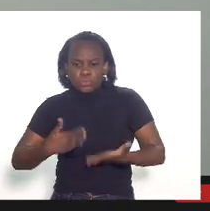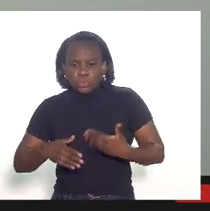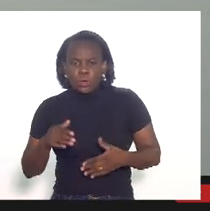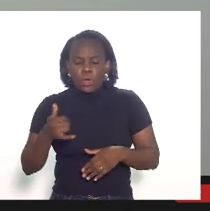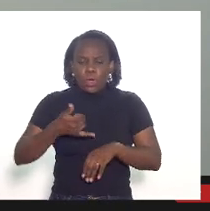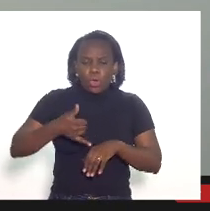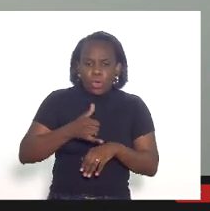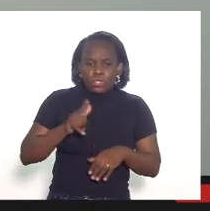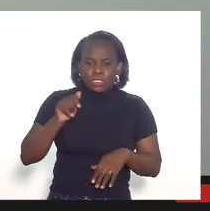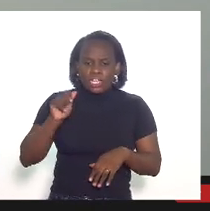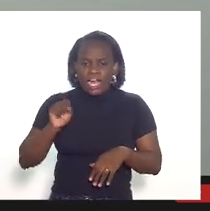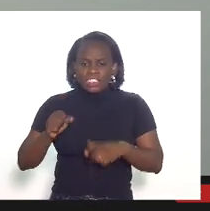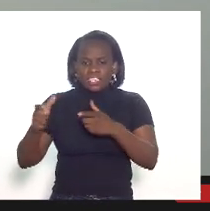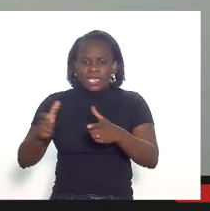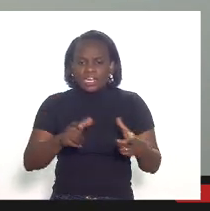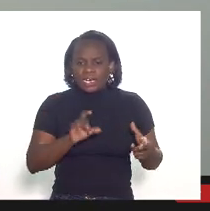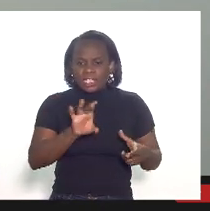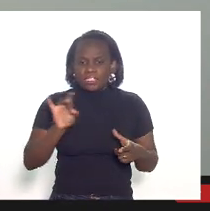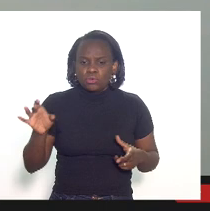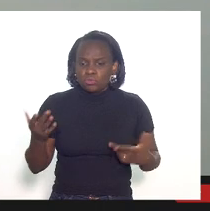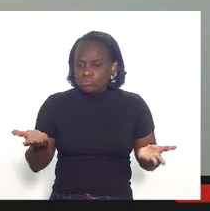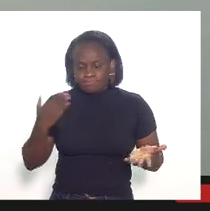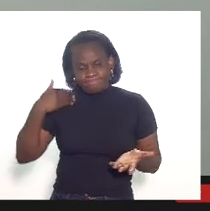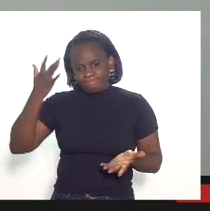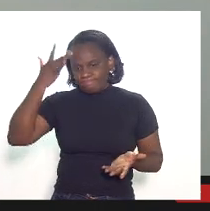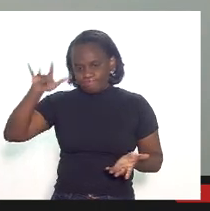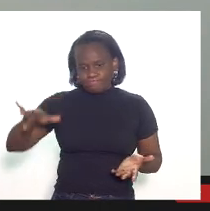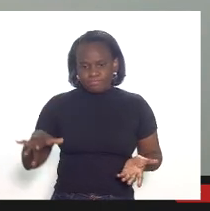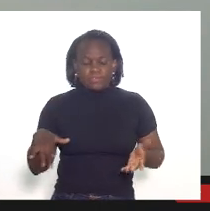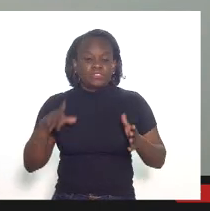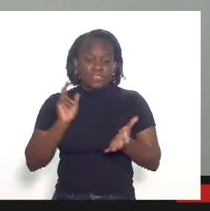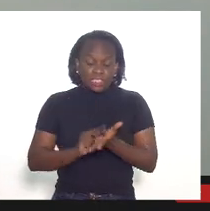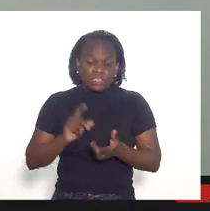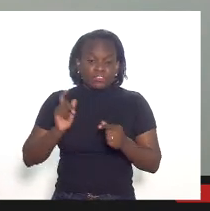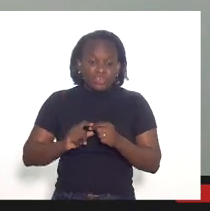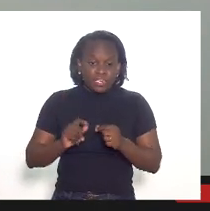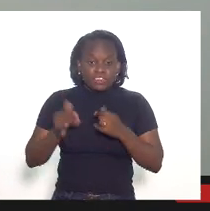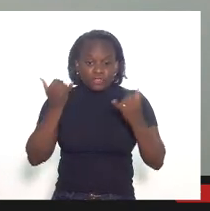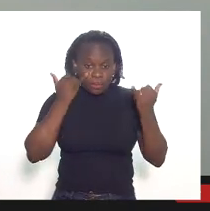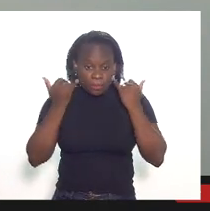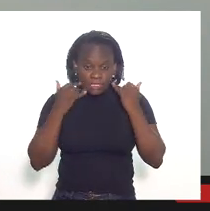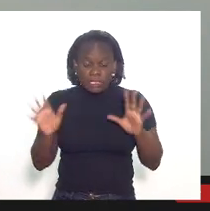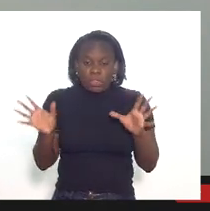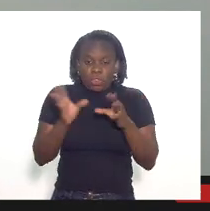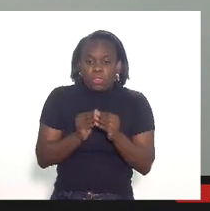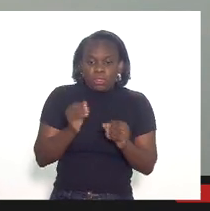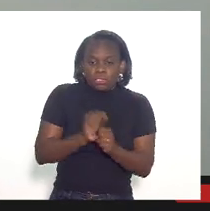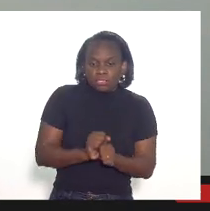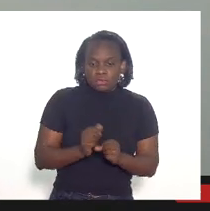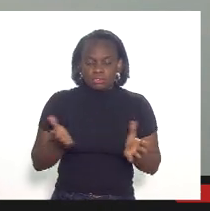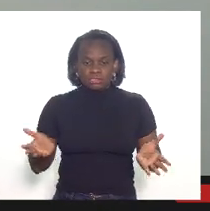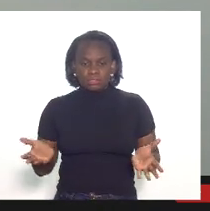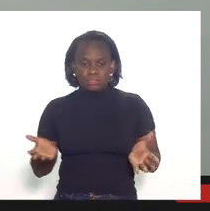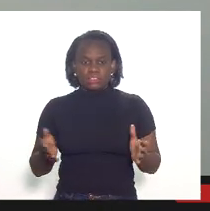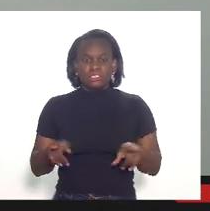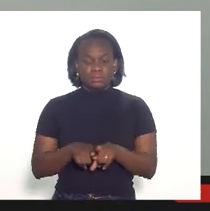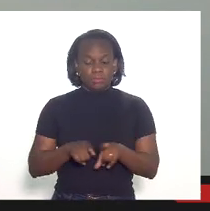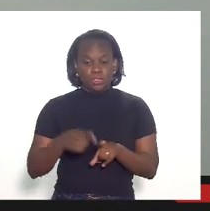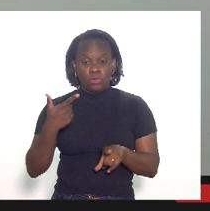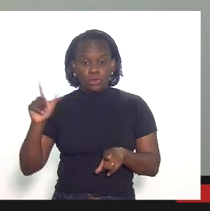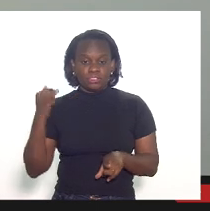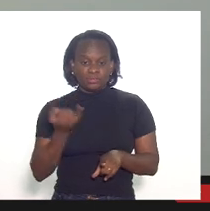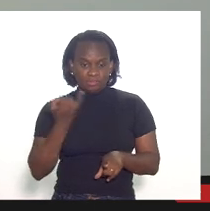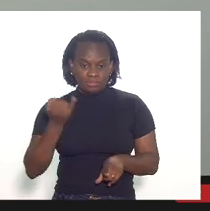e gás que saiu de cada campo nós não sabemos realmente é feito informações de forma aglutinadas e assim outro ponto